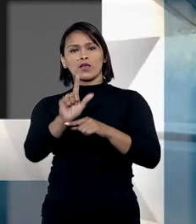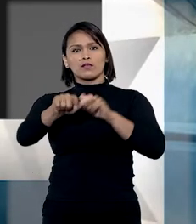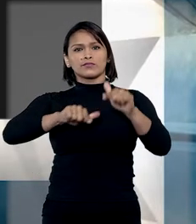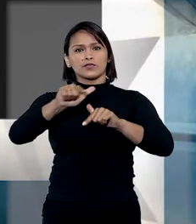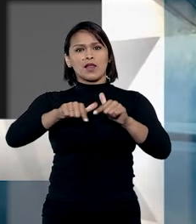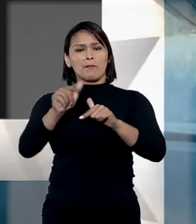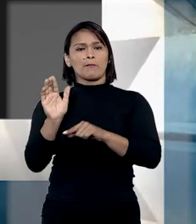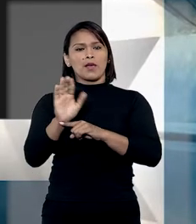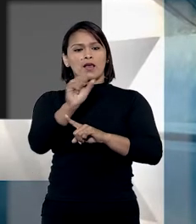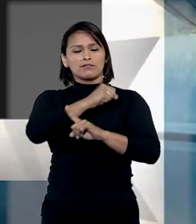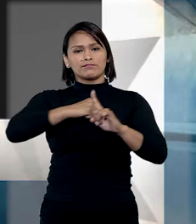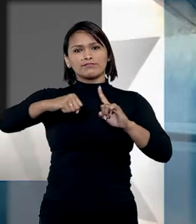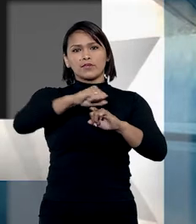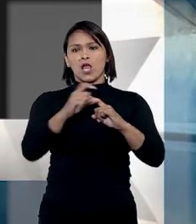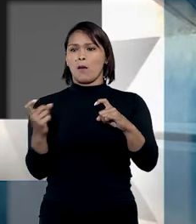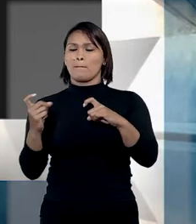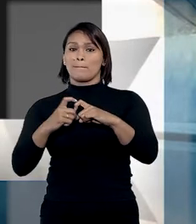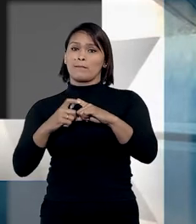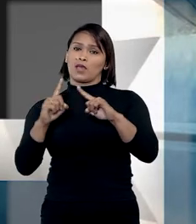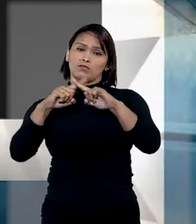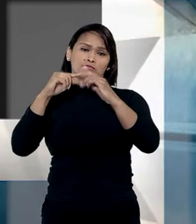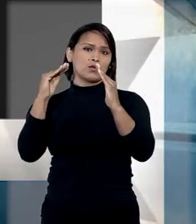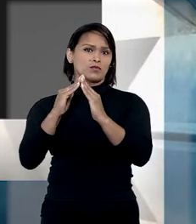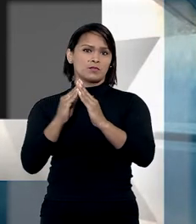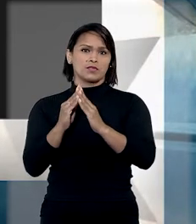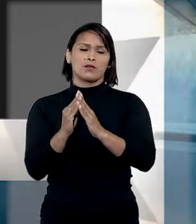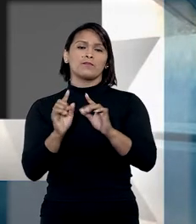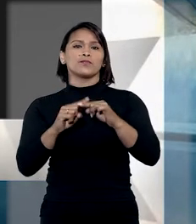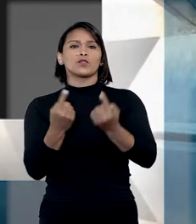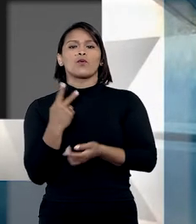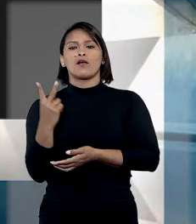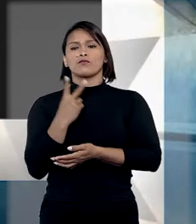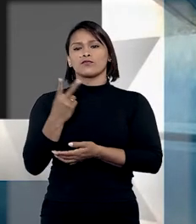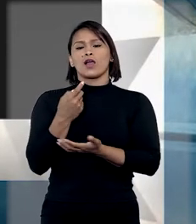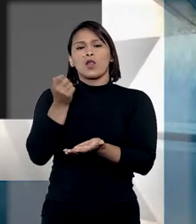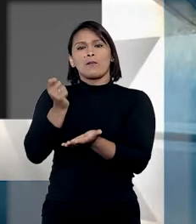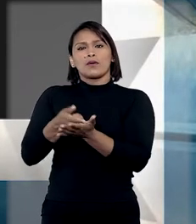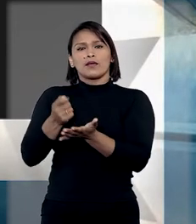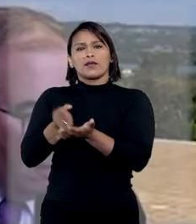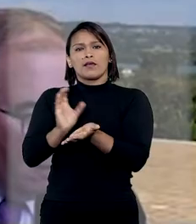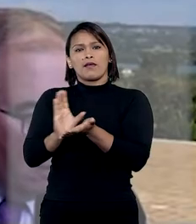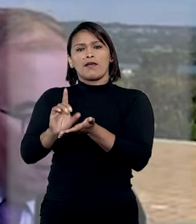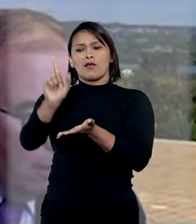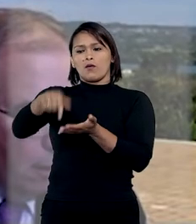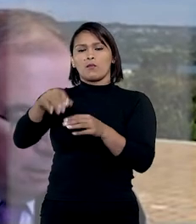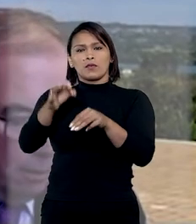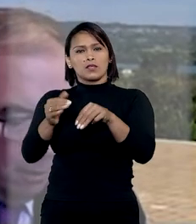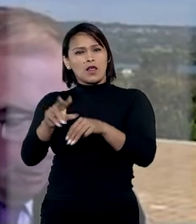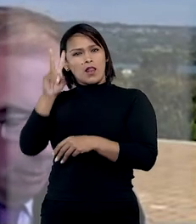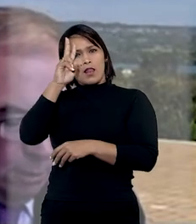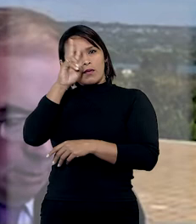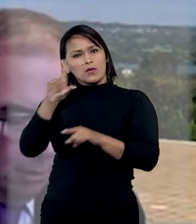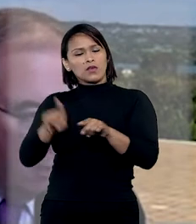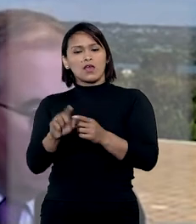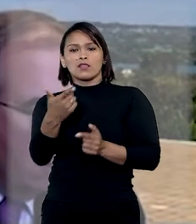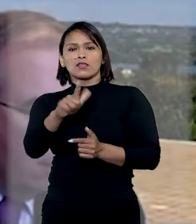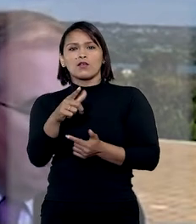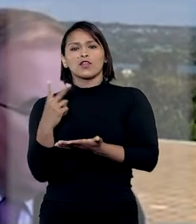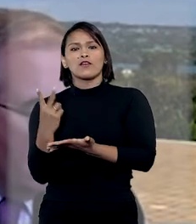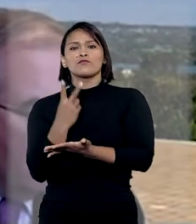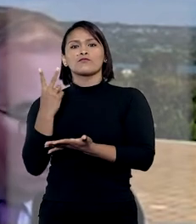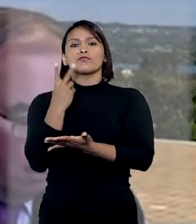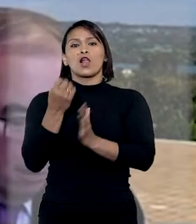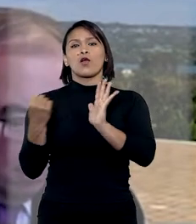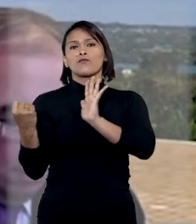serviços por estabelecimento ou médico conveniado. Quanto ao valor da indenização, o ministro ressaltou que por não existirem